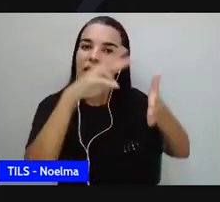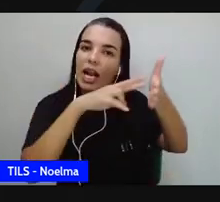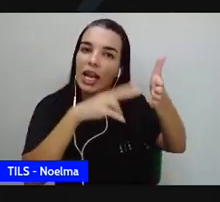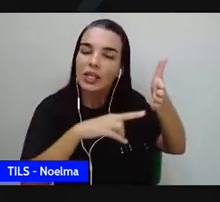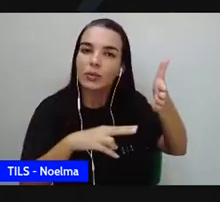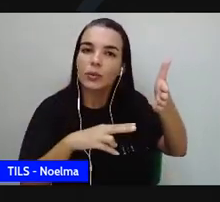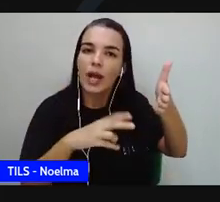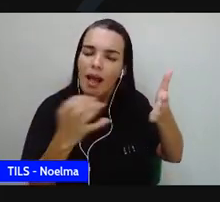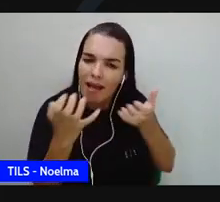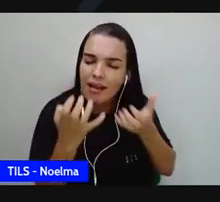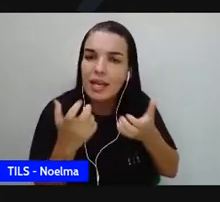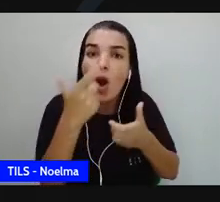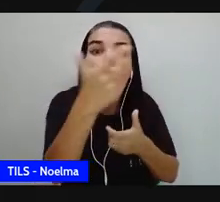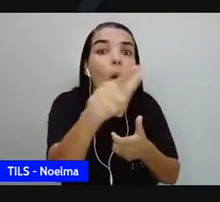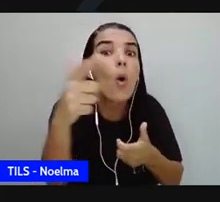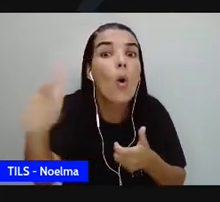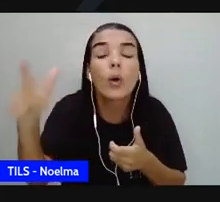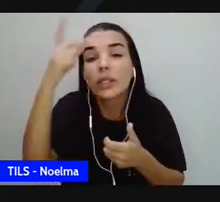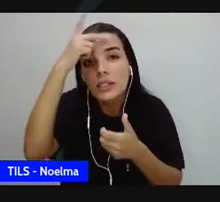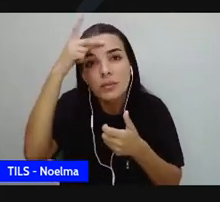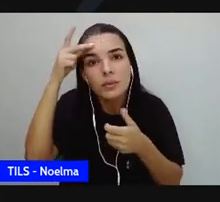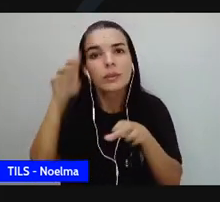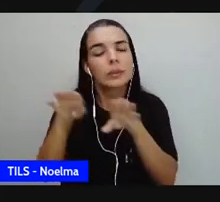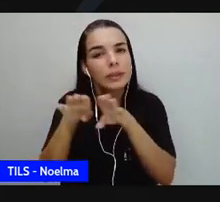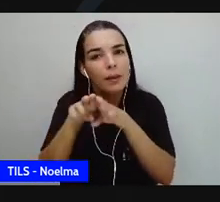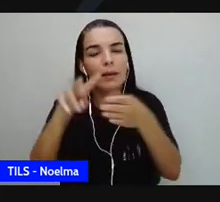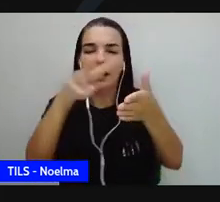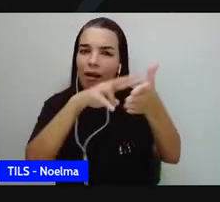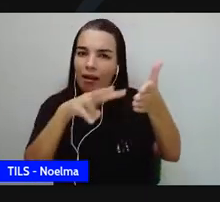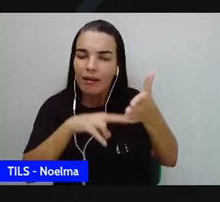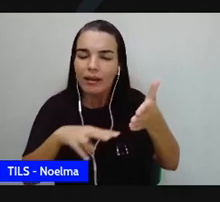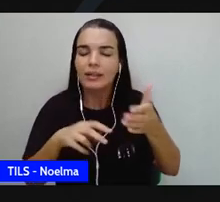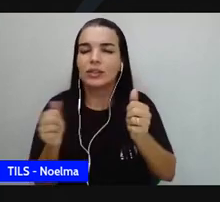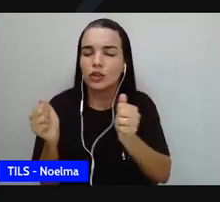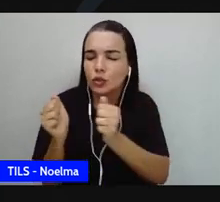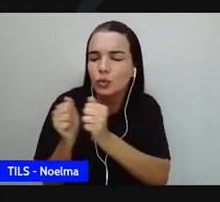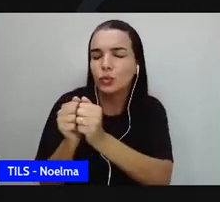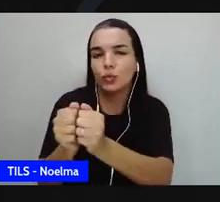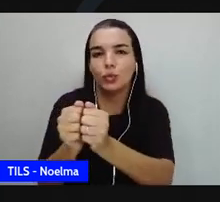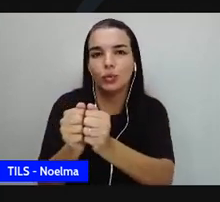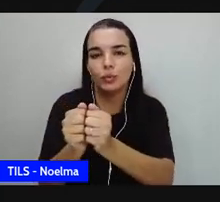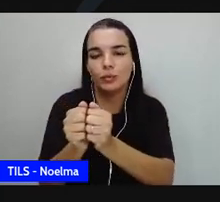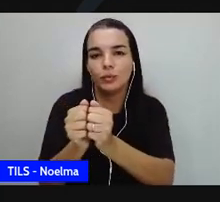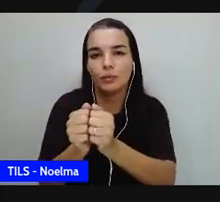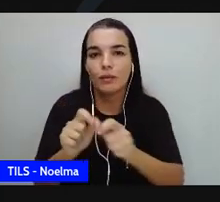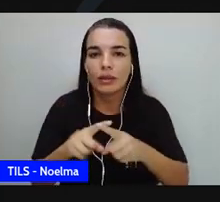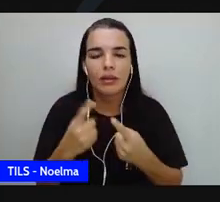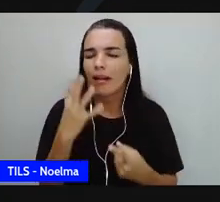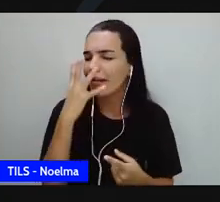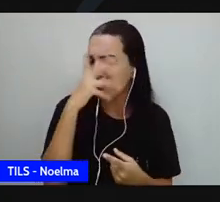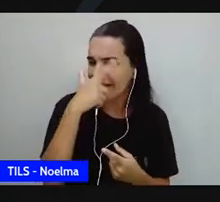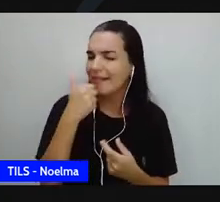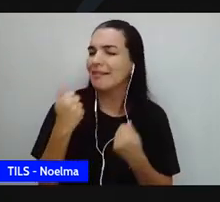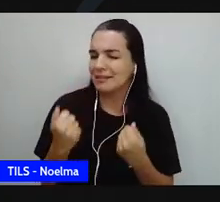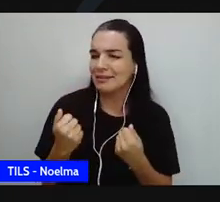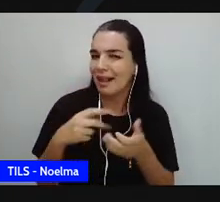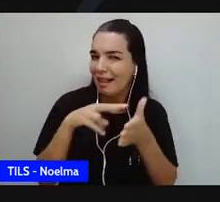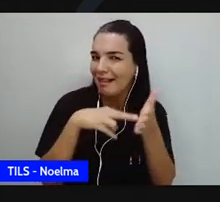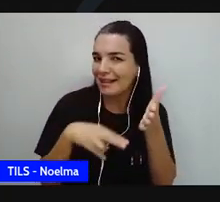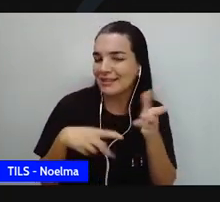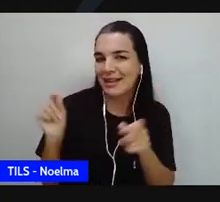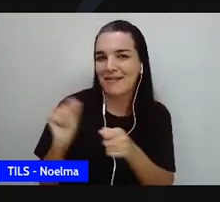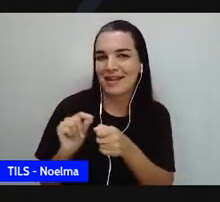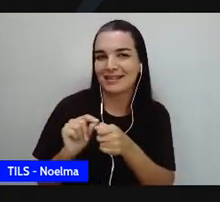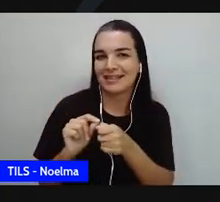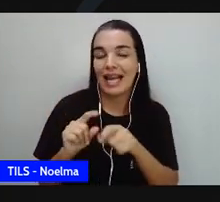queria que outras pessoas lessem o material que ela estava apresentando. E que coisa linda que a leitura faz. Não